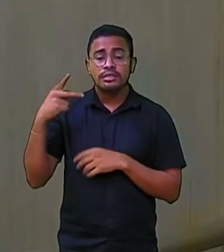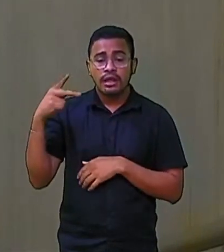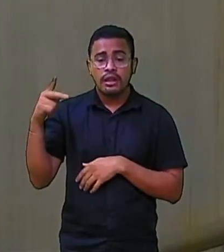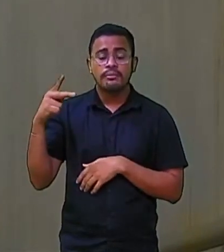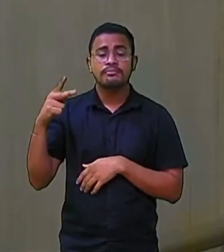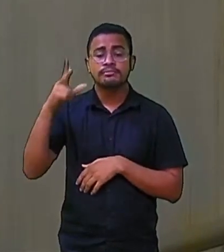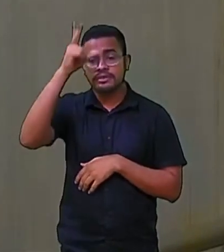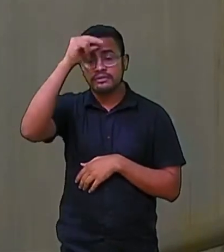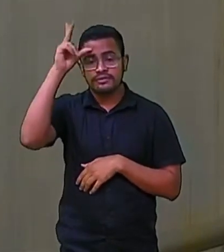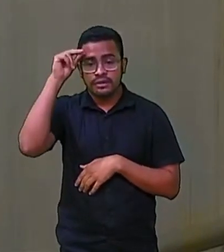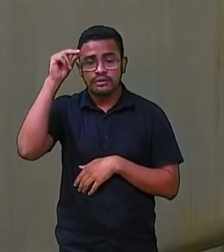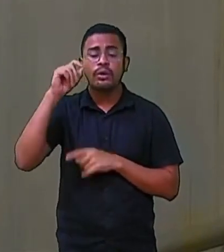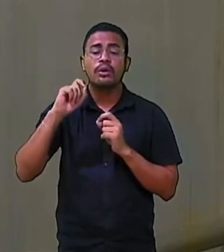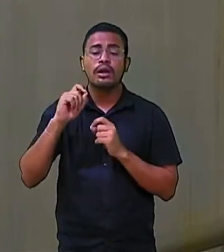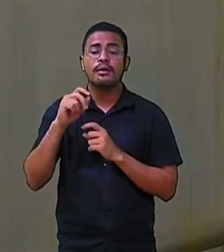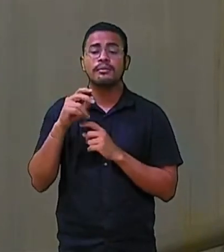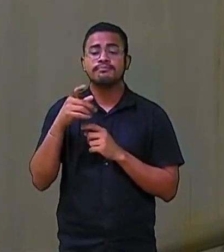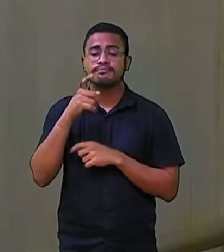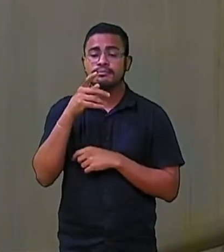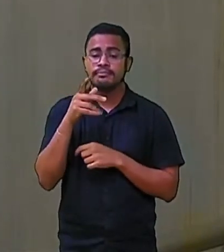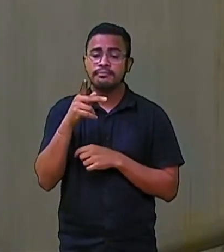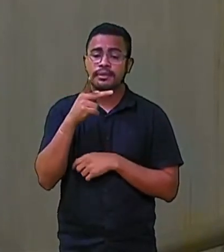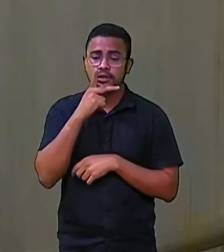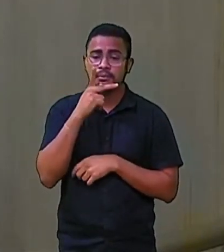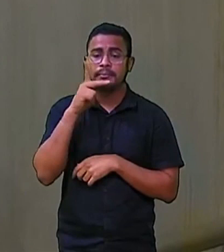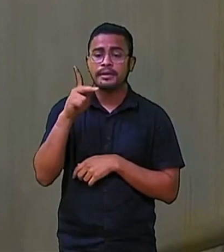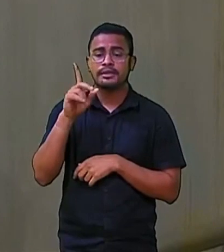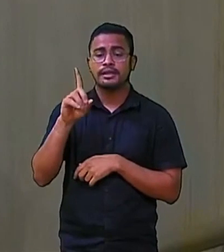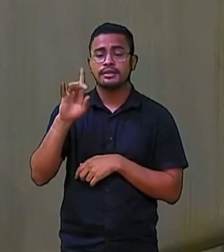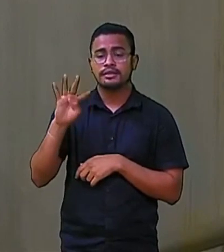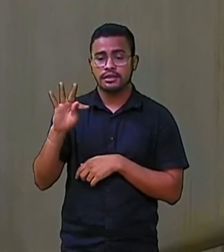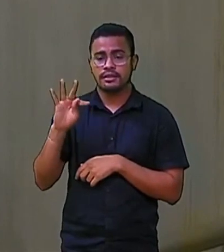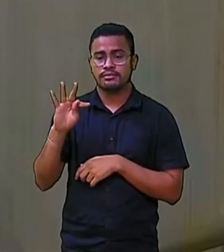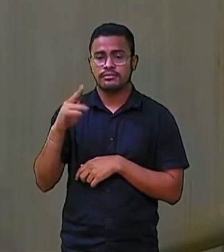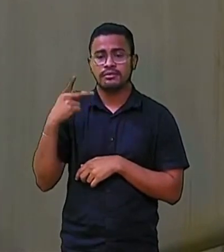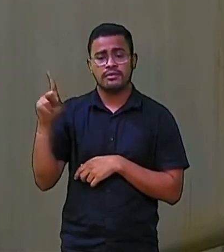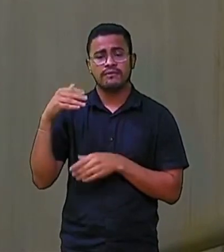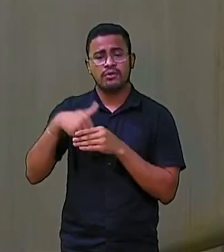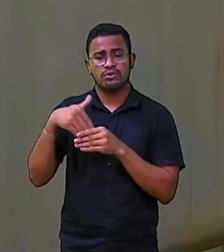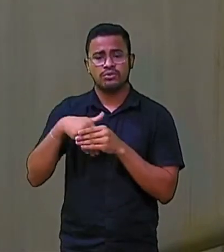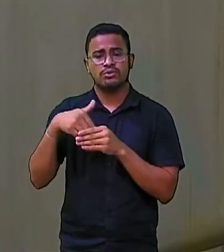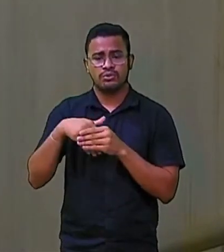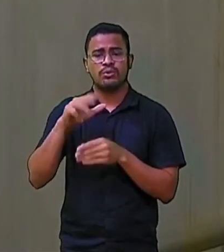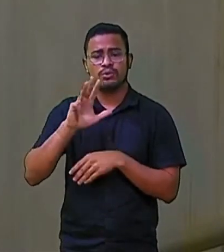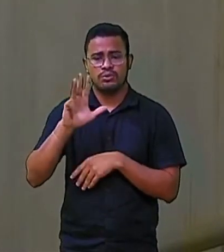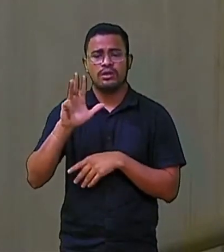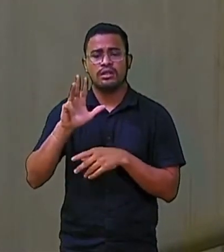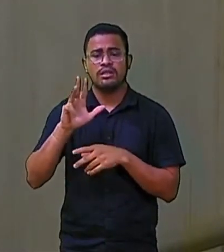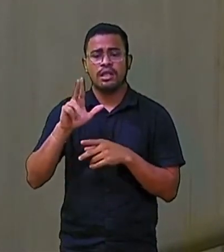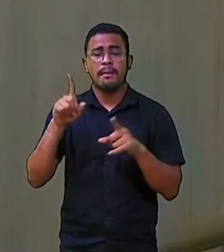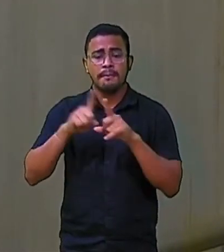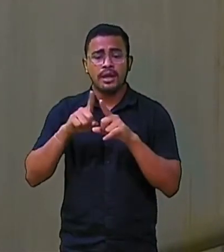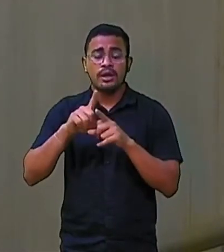Sarto é do PDT, o PDT votou no presidente Lula Aliás, votou no Ciro Nós